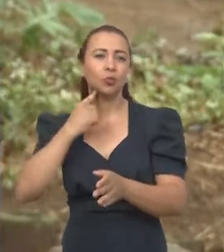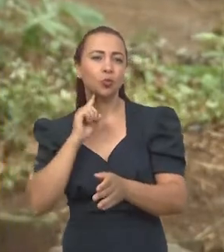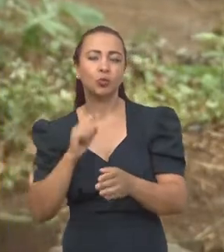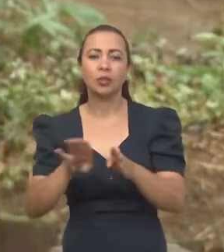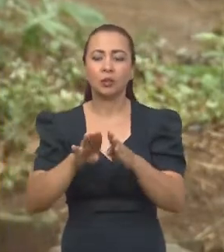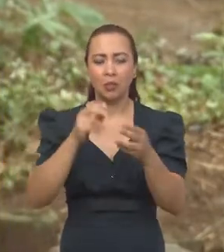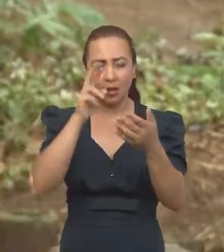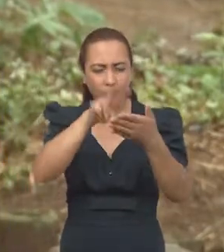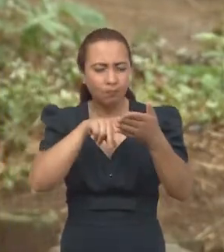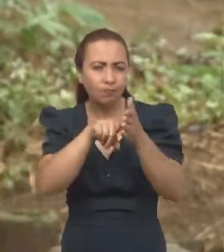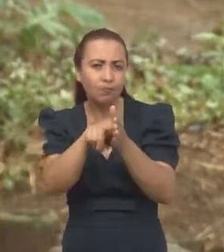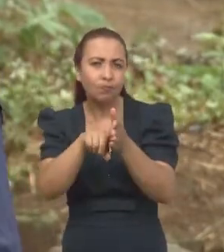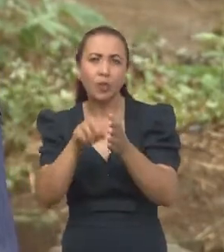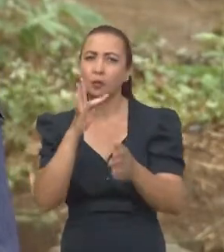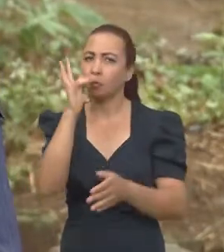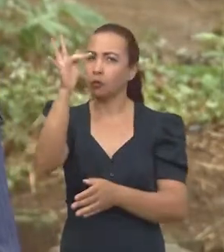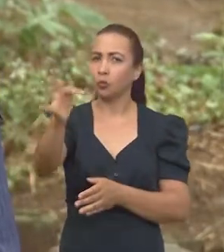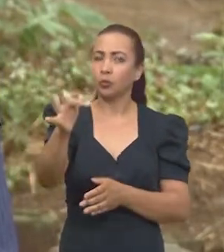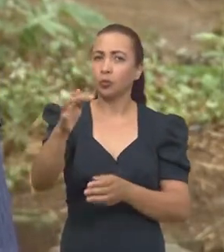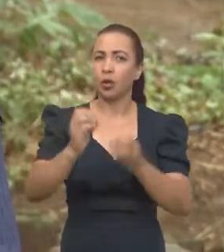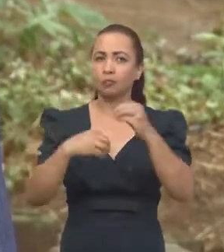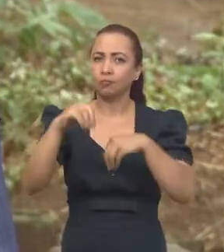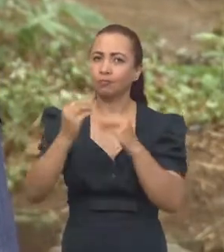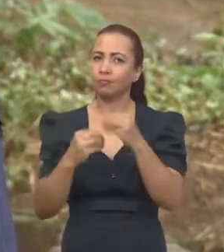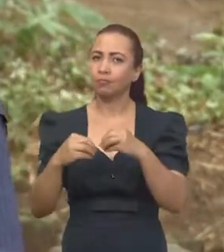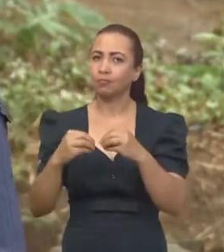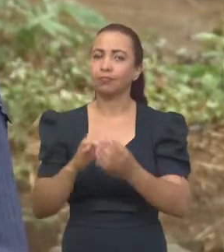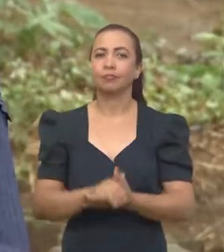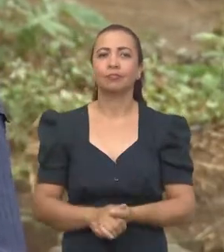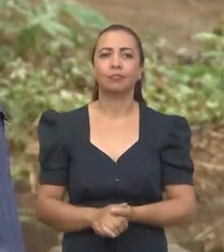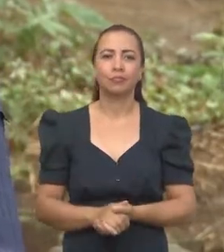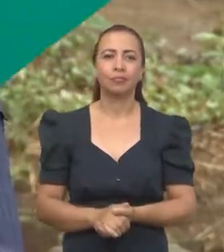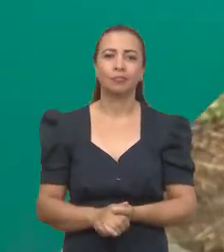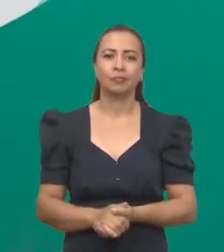quanto na análise atual e futura dos microbiomas.